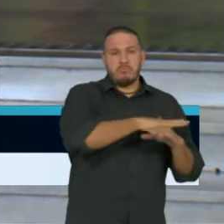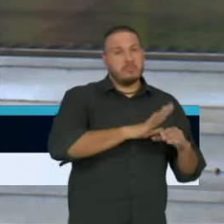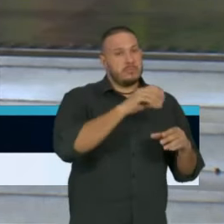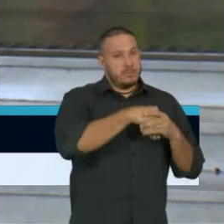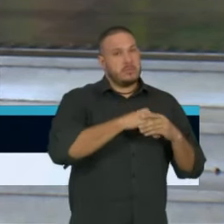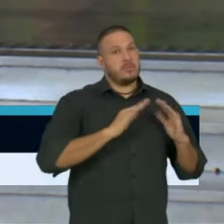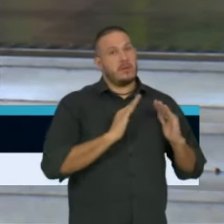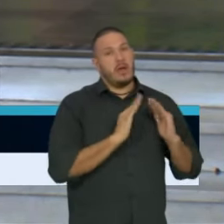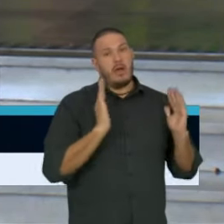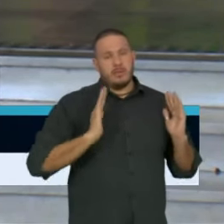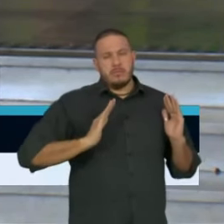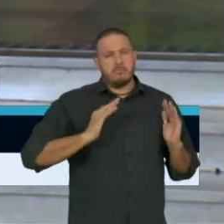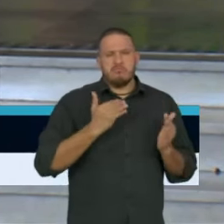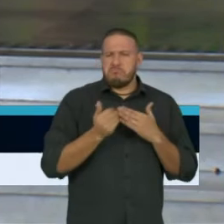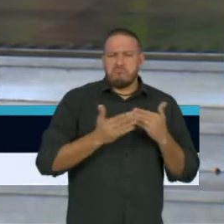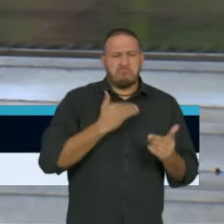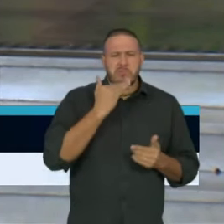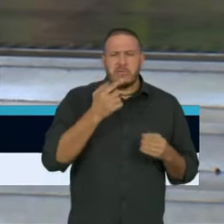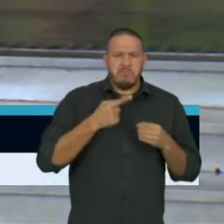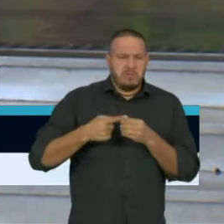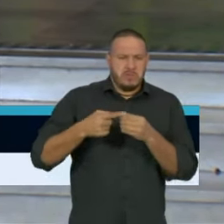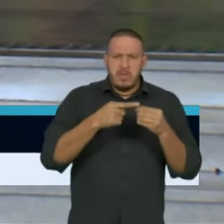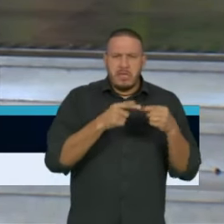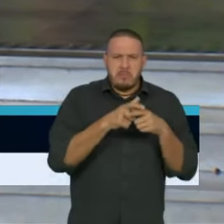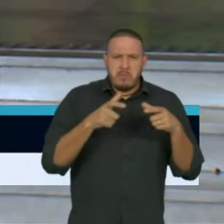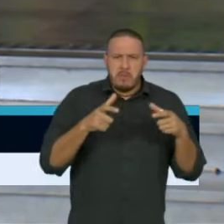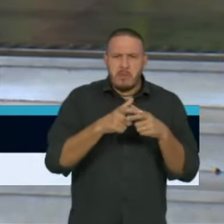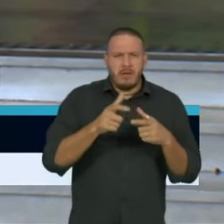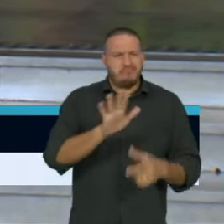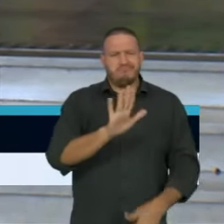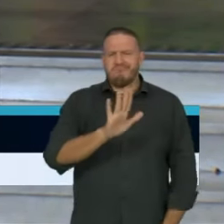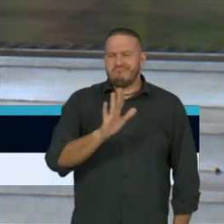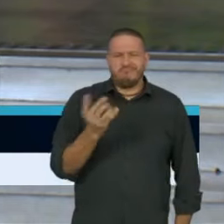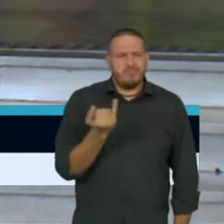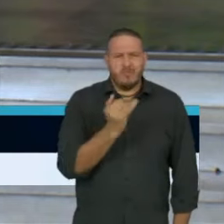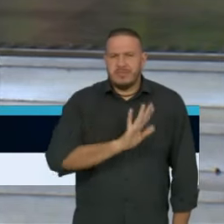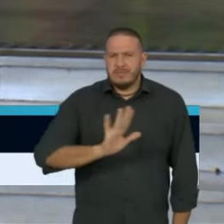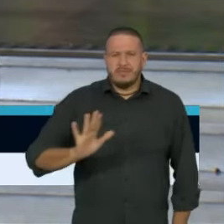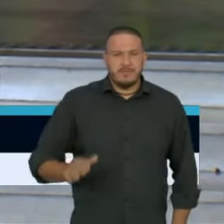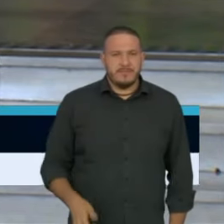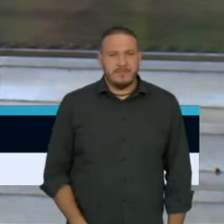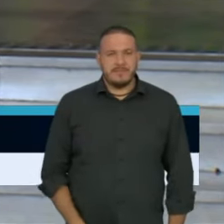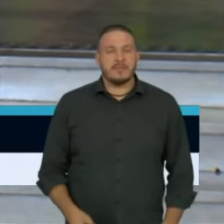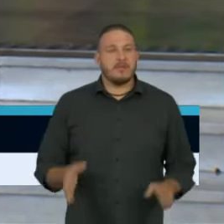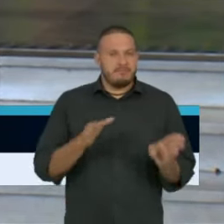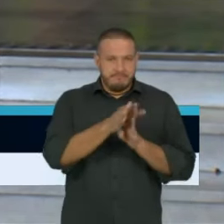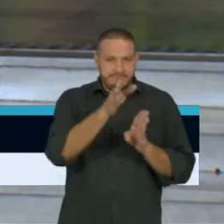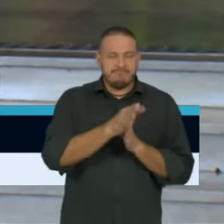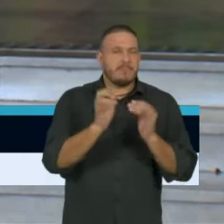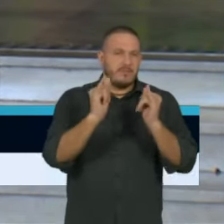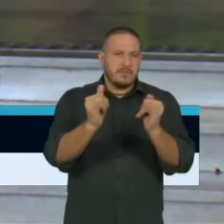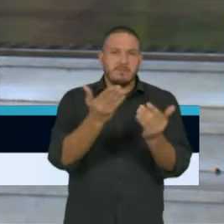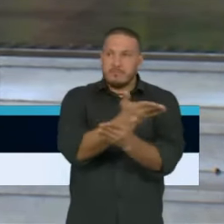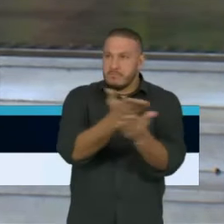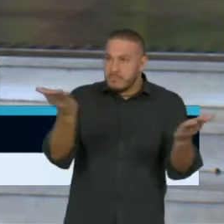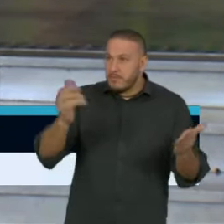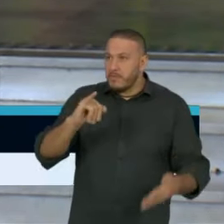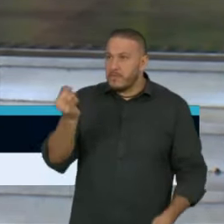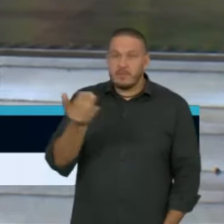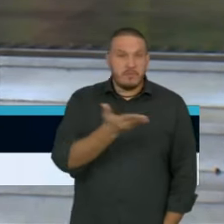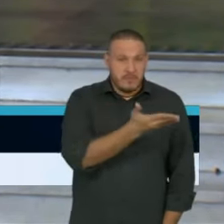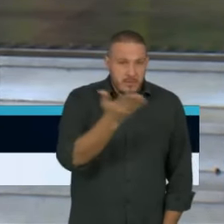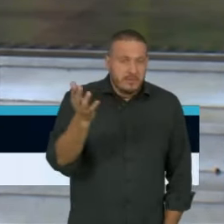Não importa o tamanho da cidade. E essa orientação, aproveito aqui a presença de vocês para